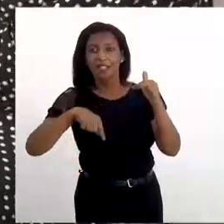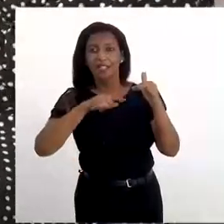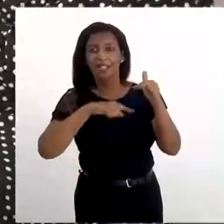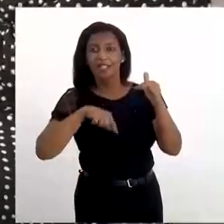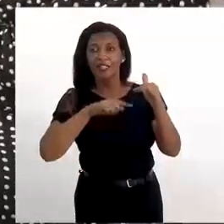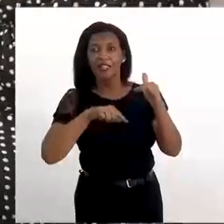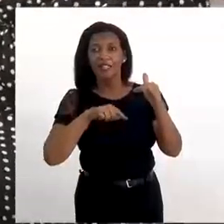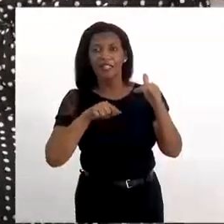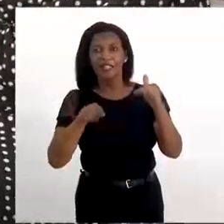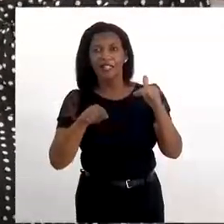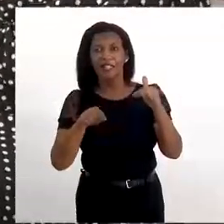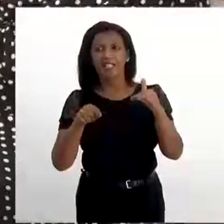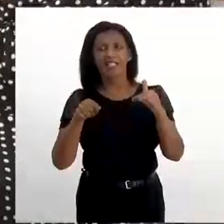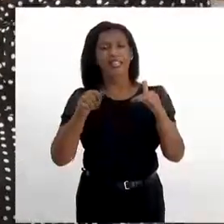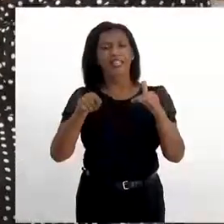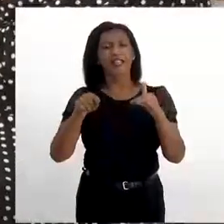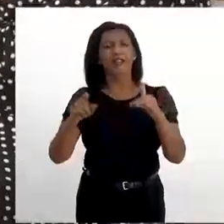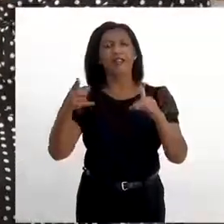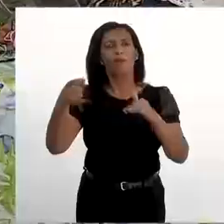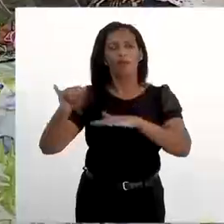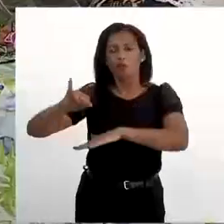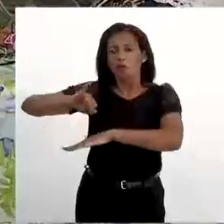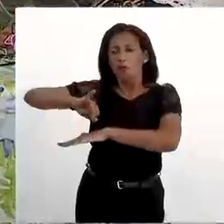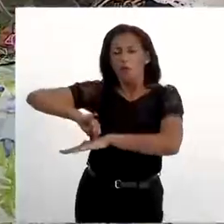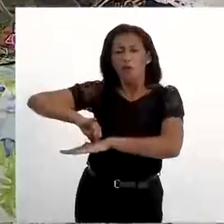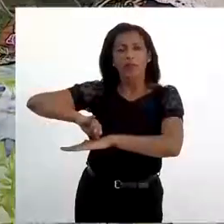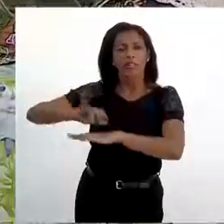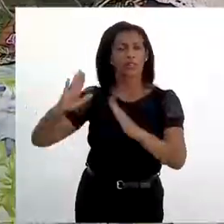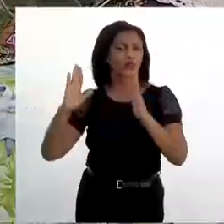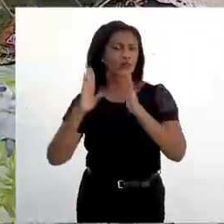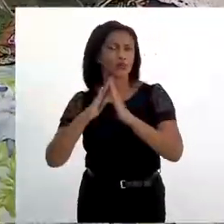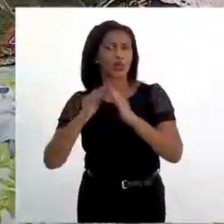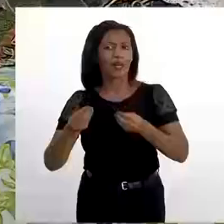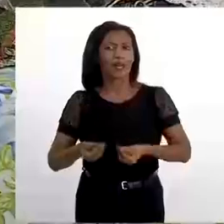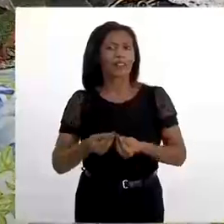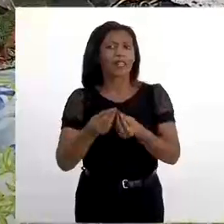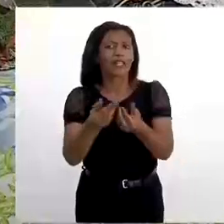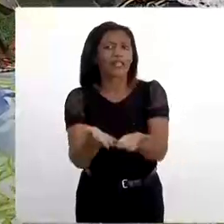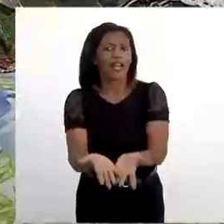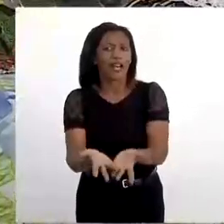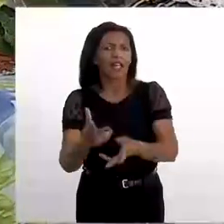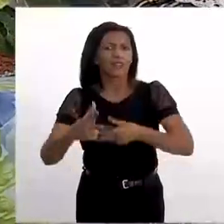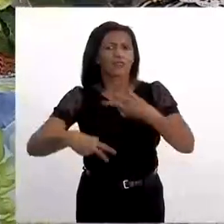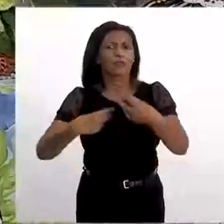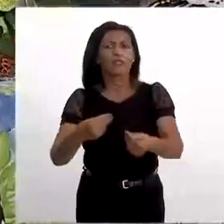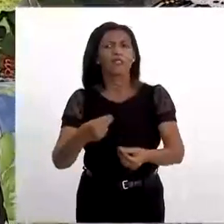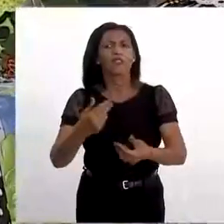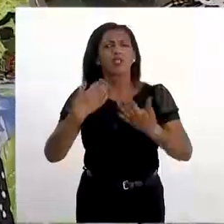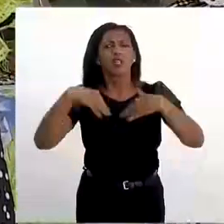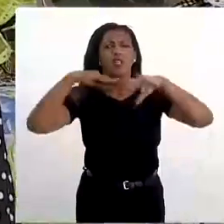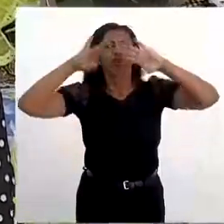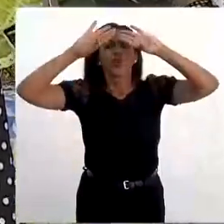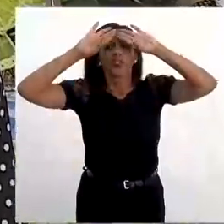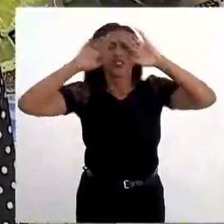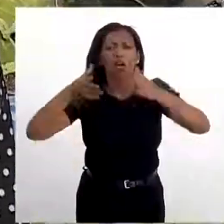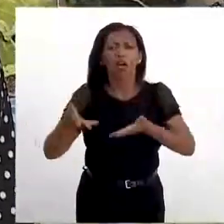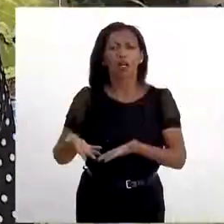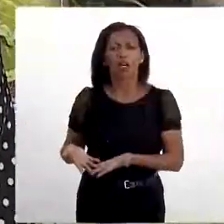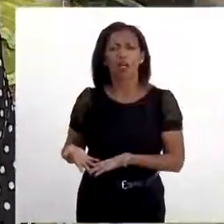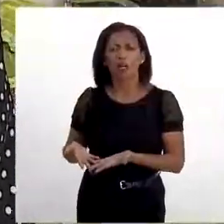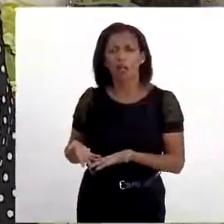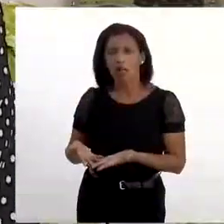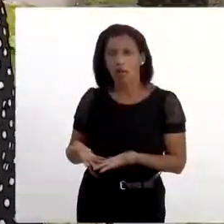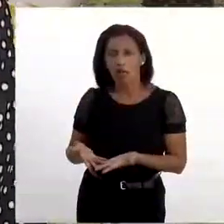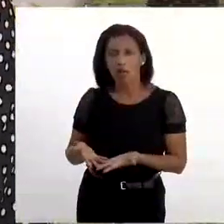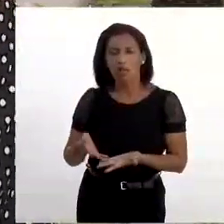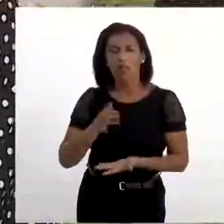tá gente? Isso aqui é enfeite. Você pode comprar, botar na sua sala, no seu quarto, dar de presente. Essa aqui representa aqui o orixá. É. Depende.